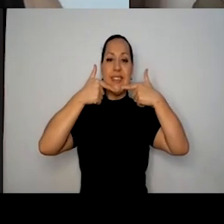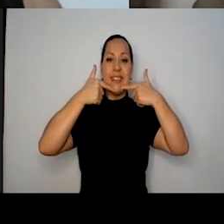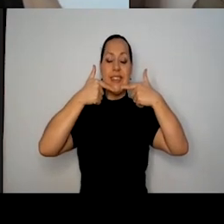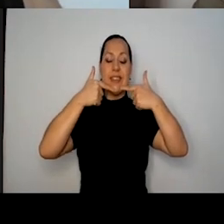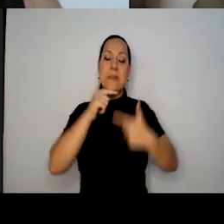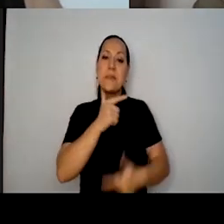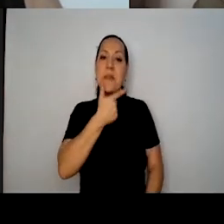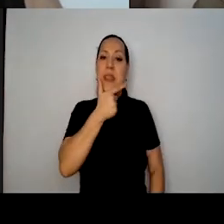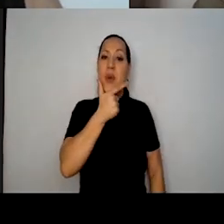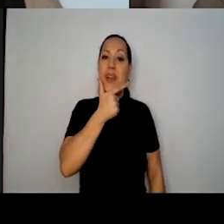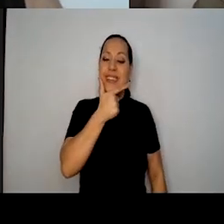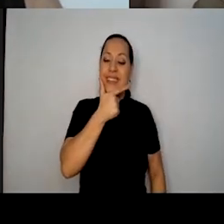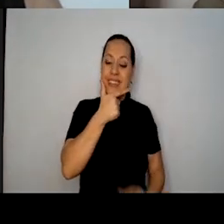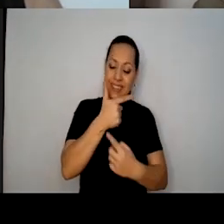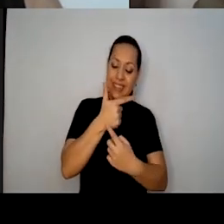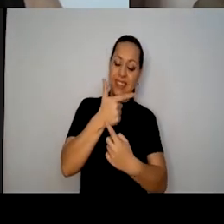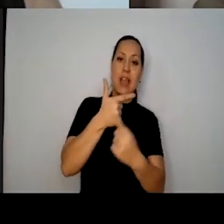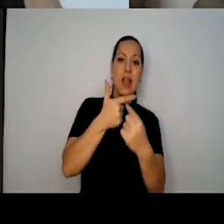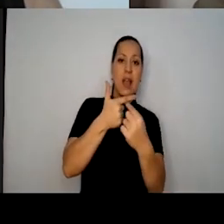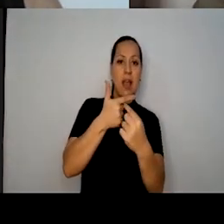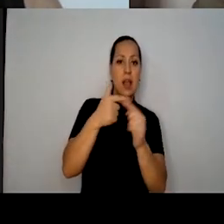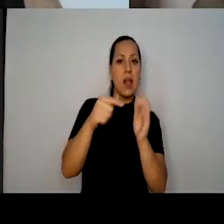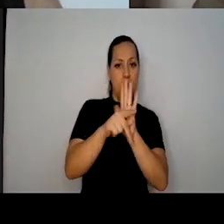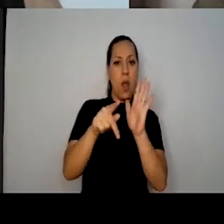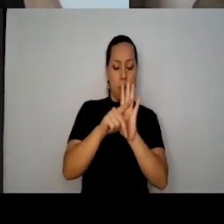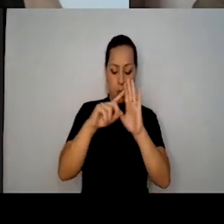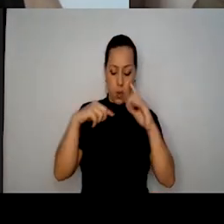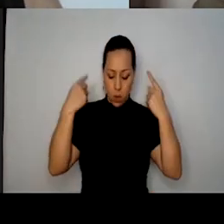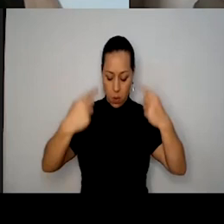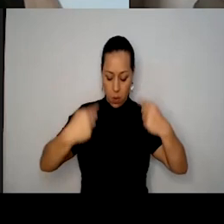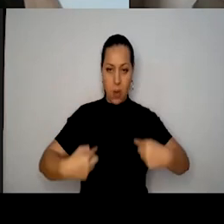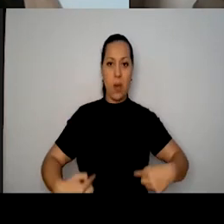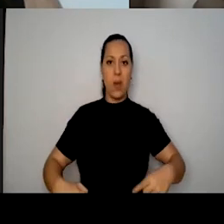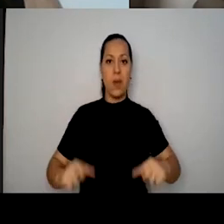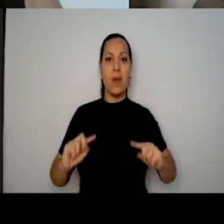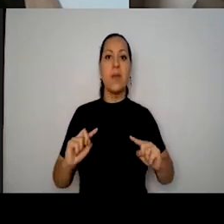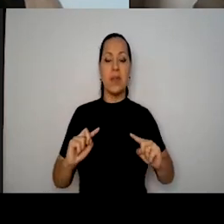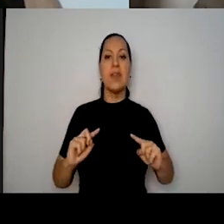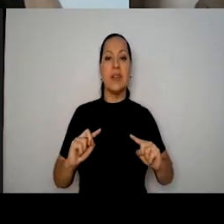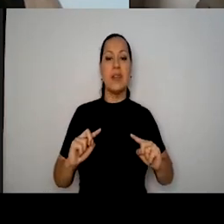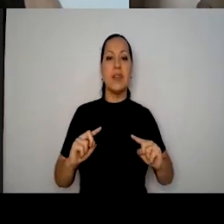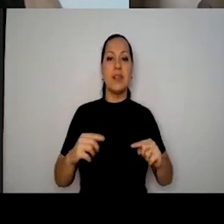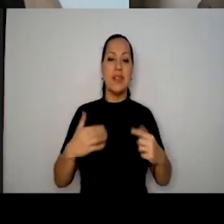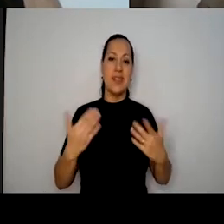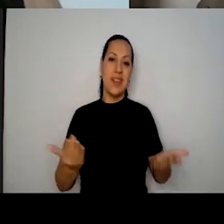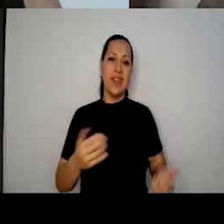um elemento humano, né? Segundo Bergson,